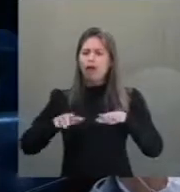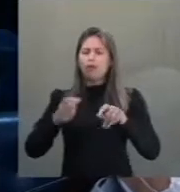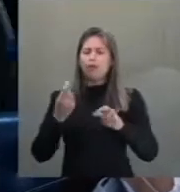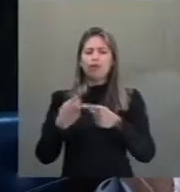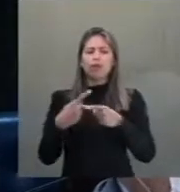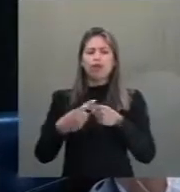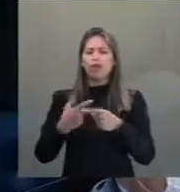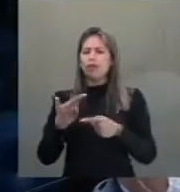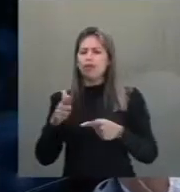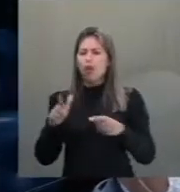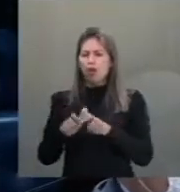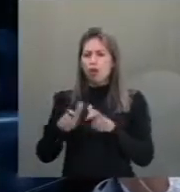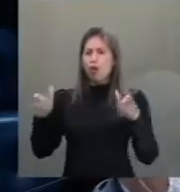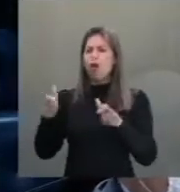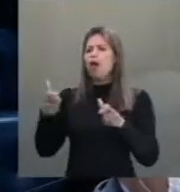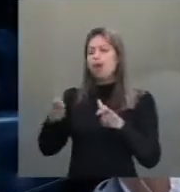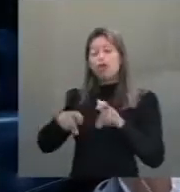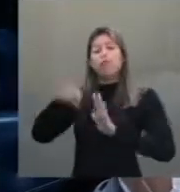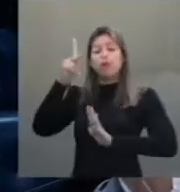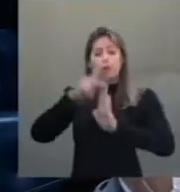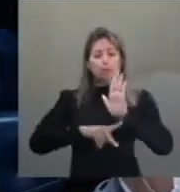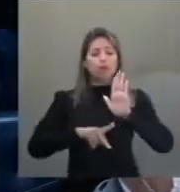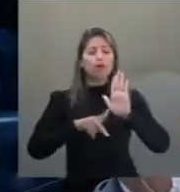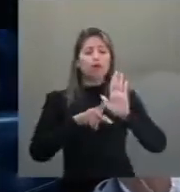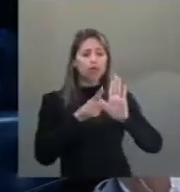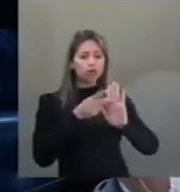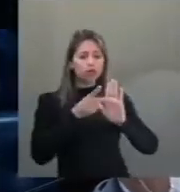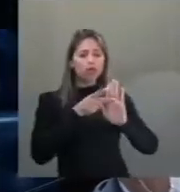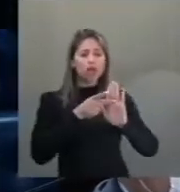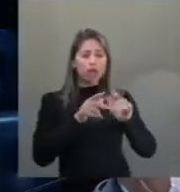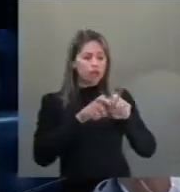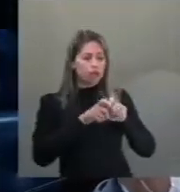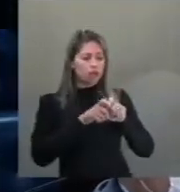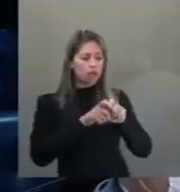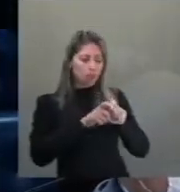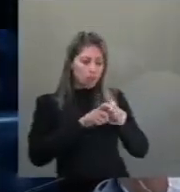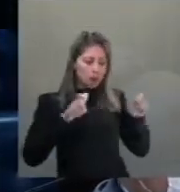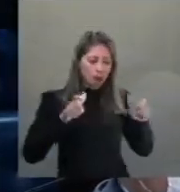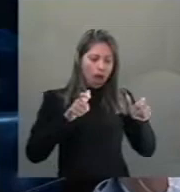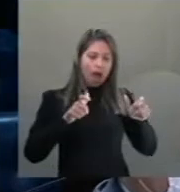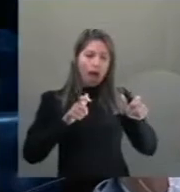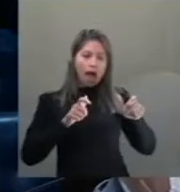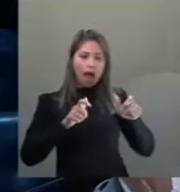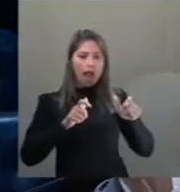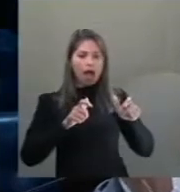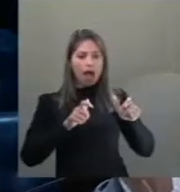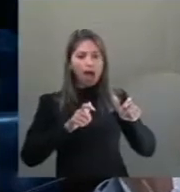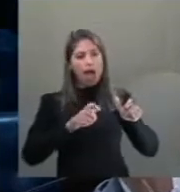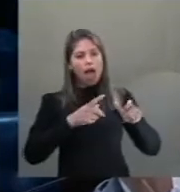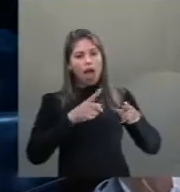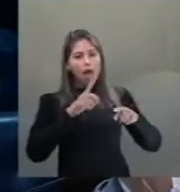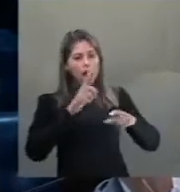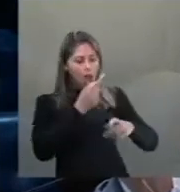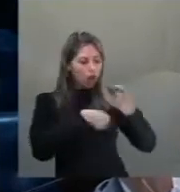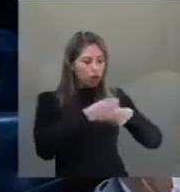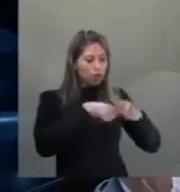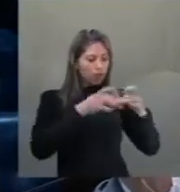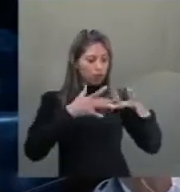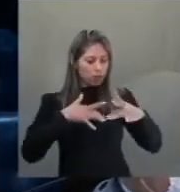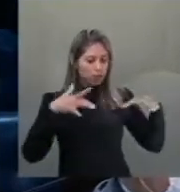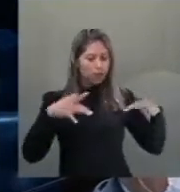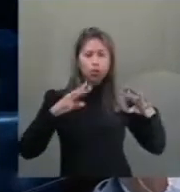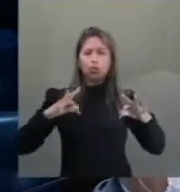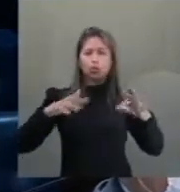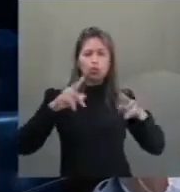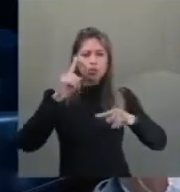este projeto certamente abre um caminho largo para a economia solidária em todos os produtos. Em produtos do nosso